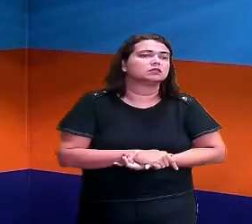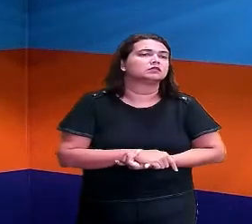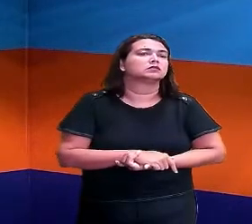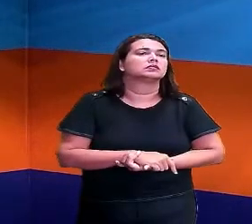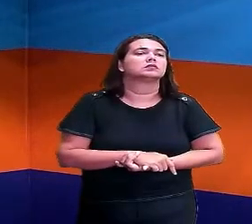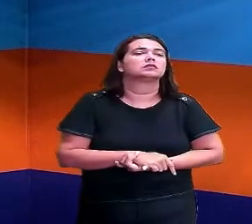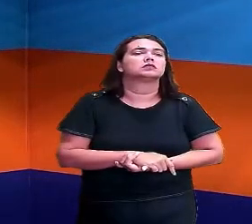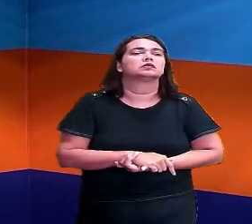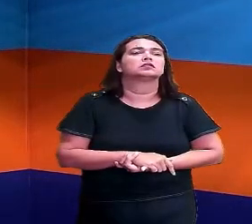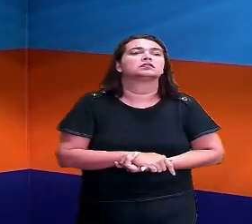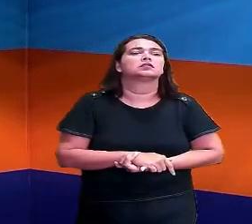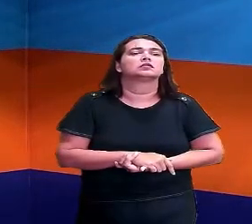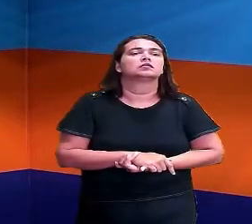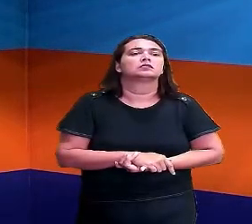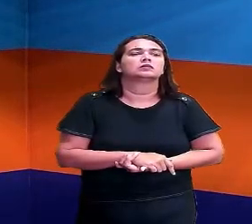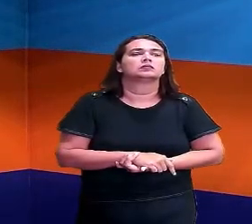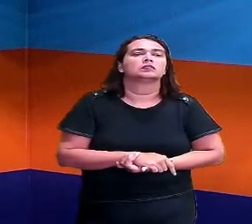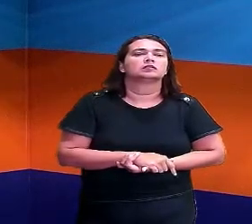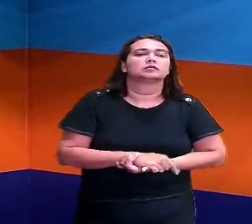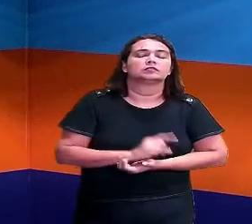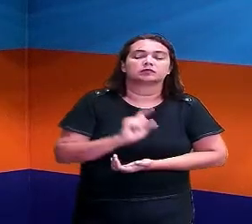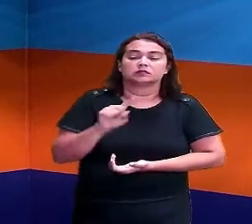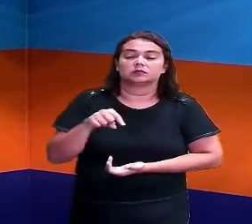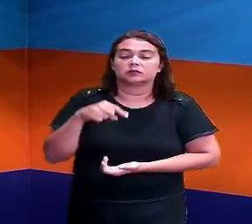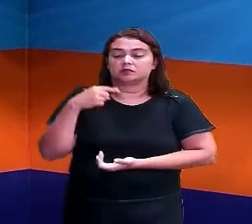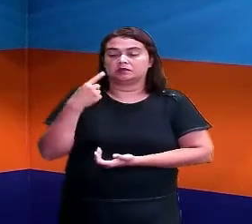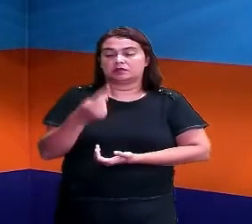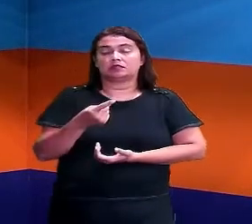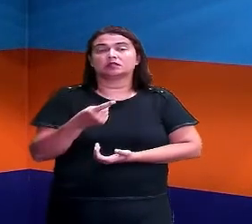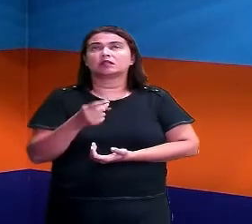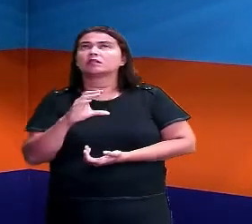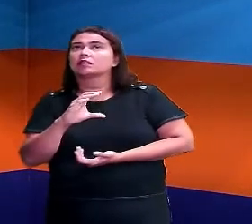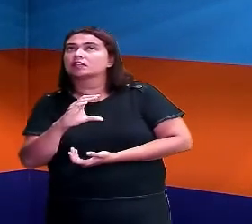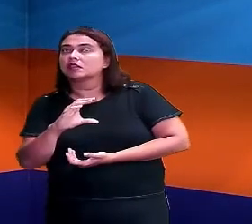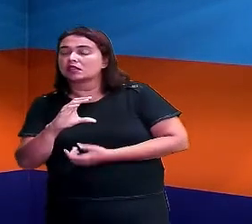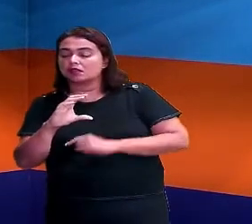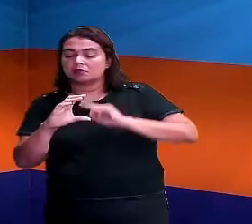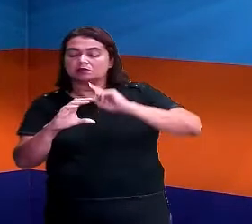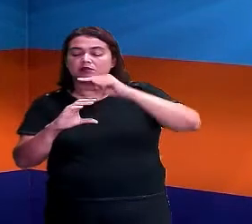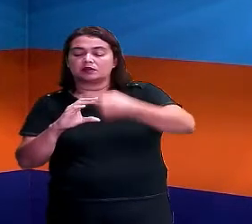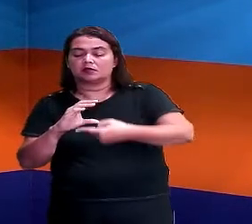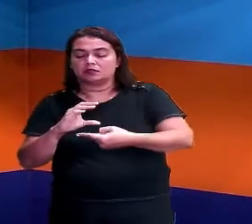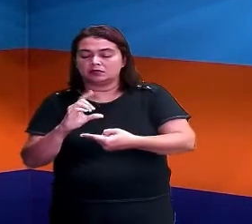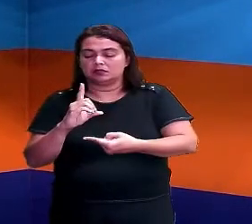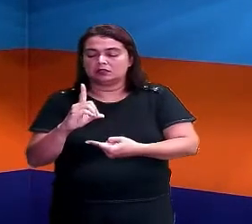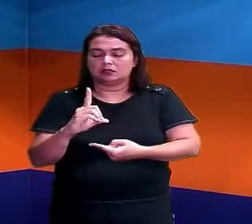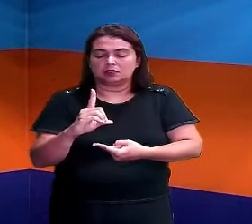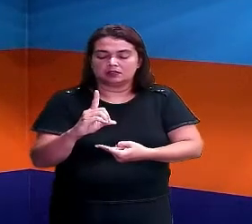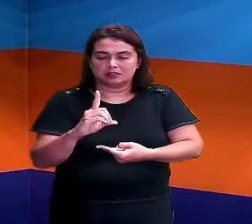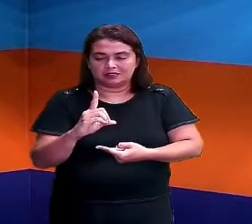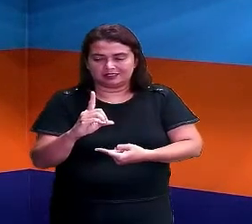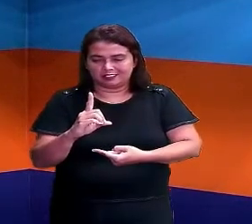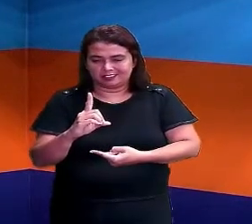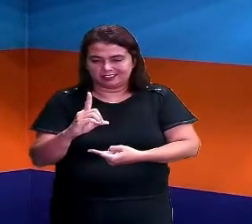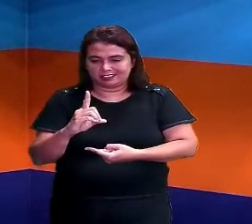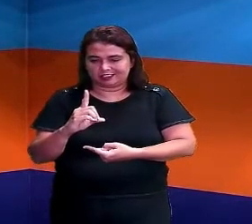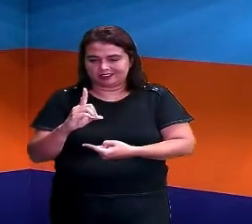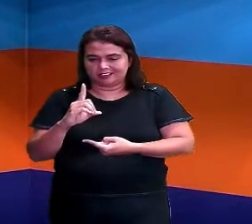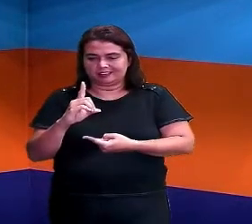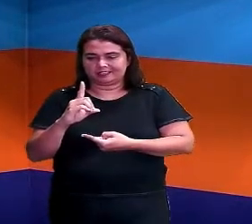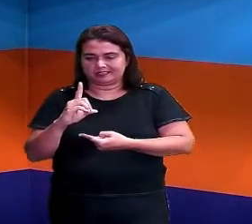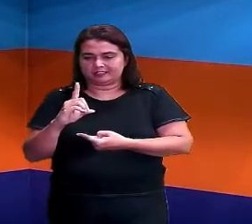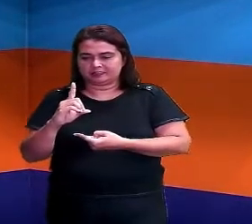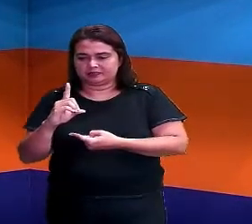C. O é que a gente faz? Vai pra próxima letrinha, tá? Então, a próxima letrinha é a letra D.